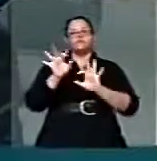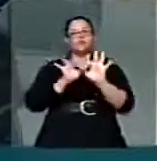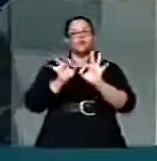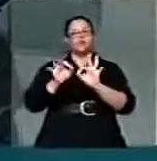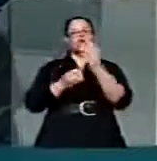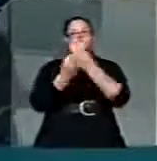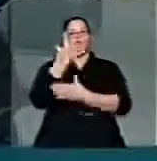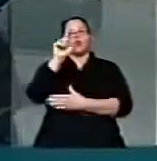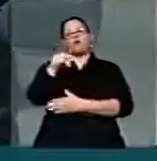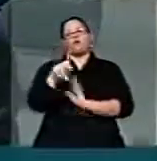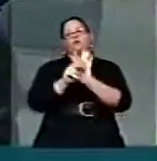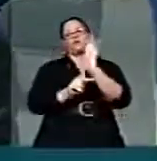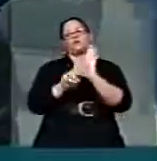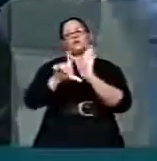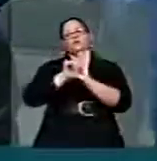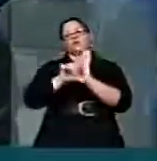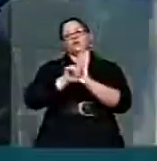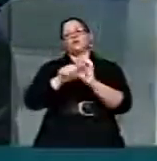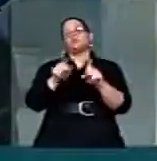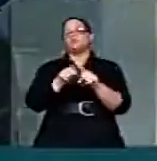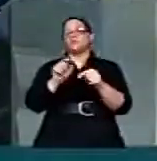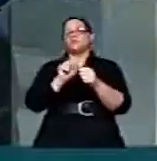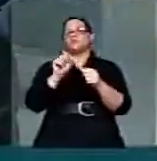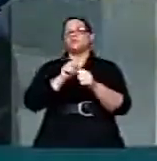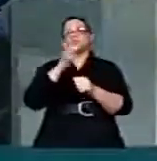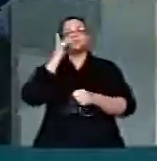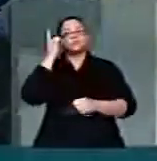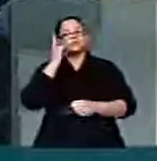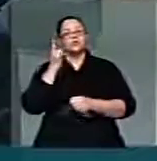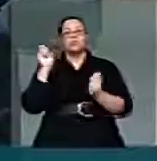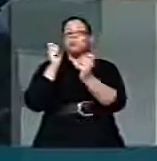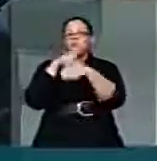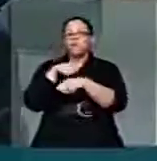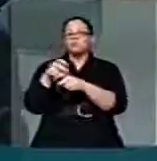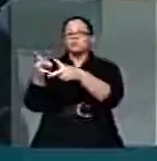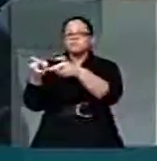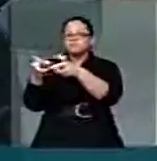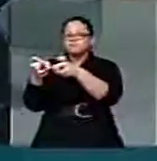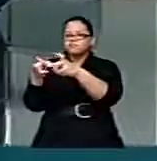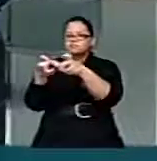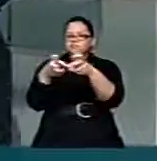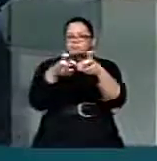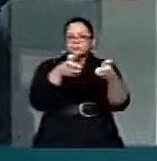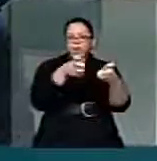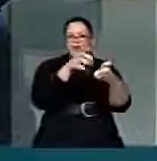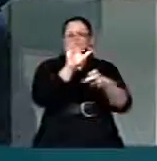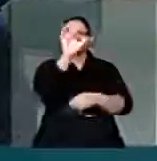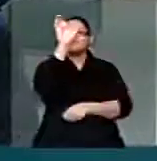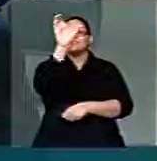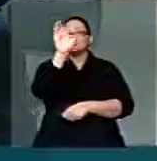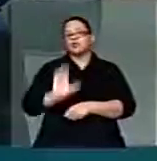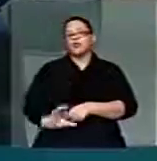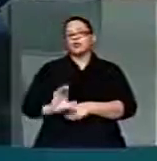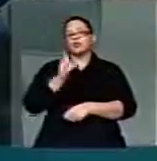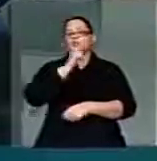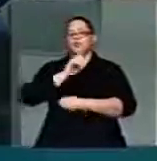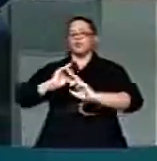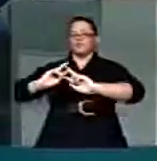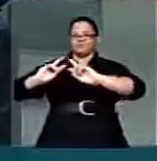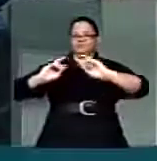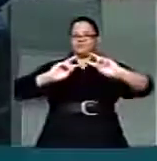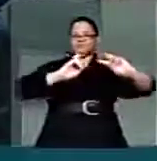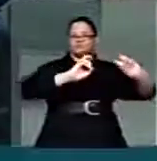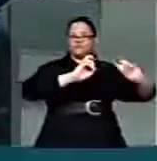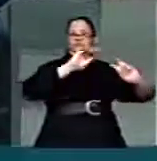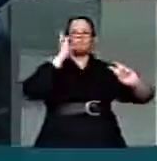principal fazer com que os parlamentares possam prestar contas dos seus atos, e mais do que isso, fazer com que a